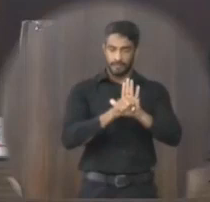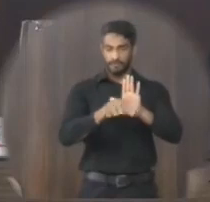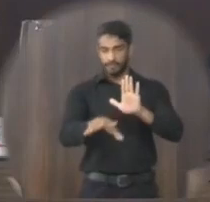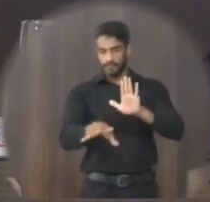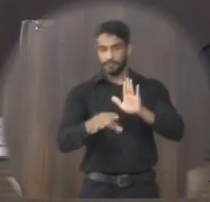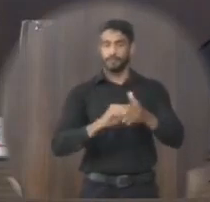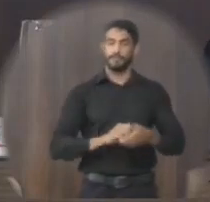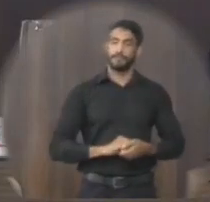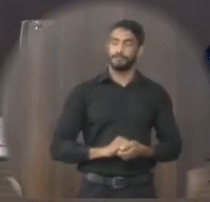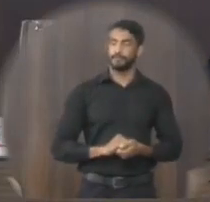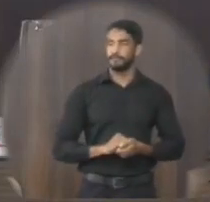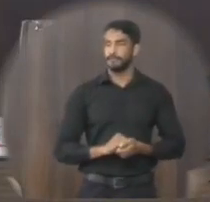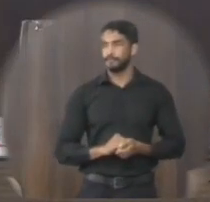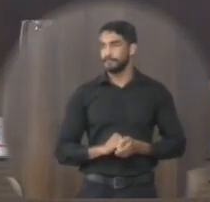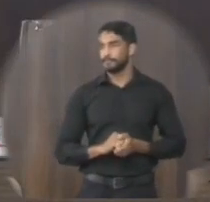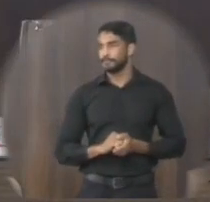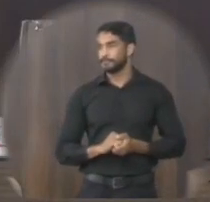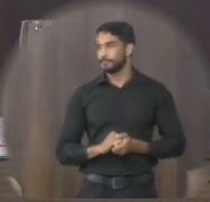assinado